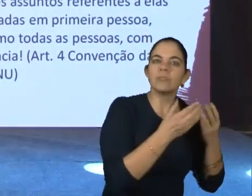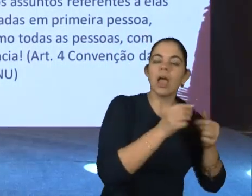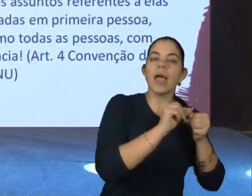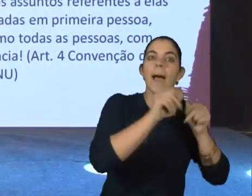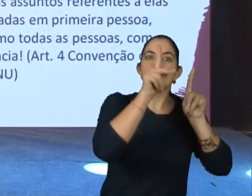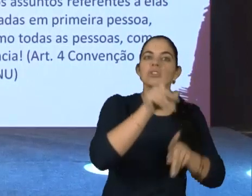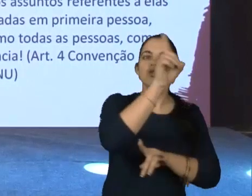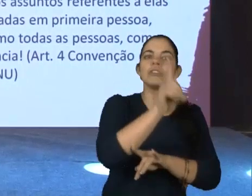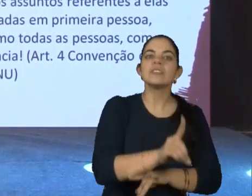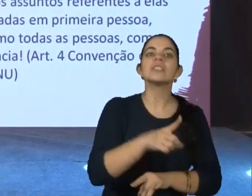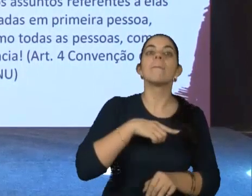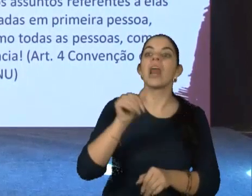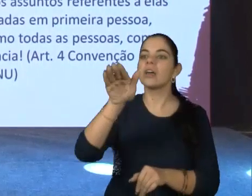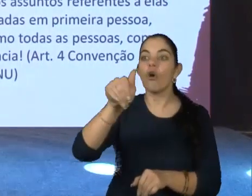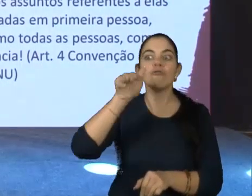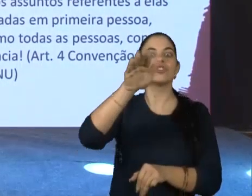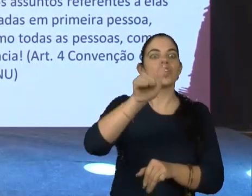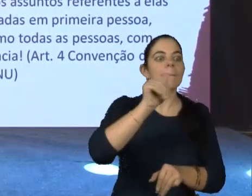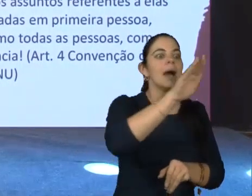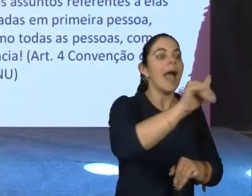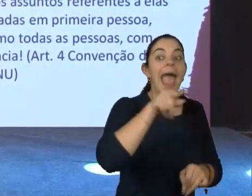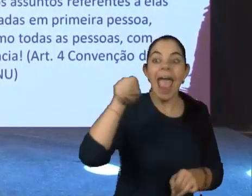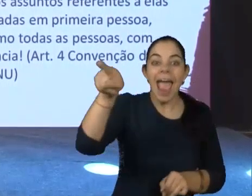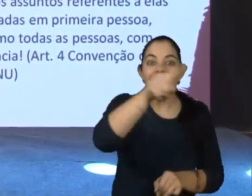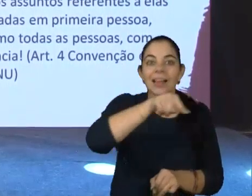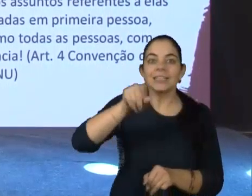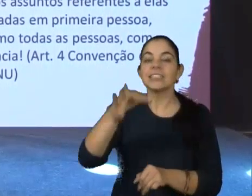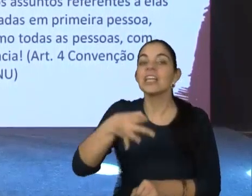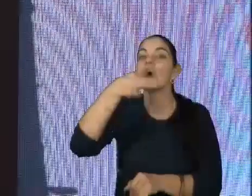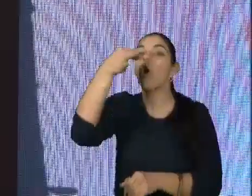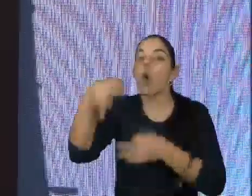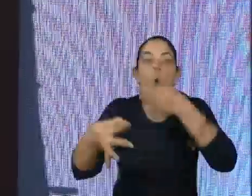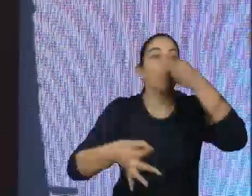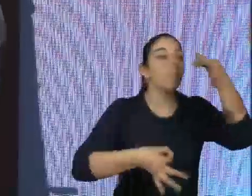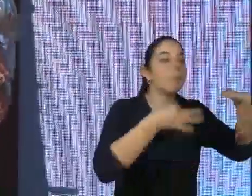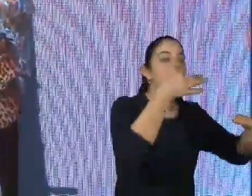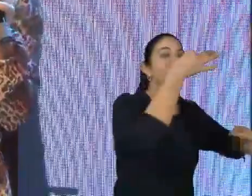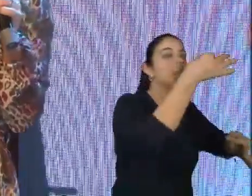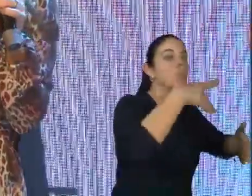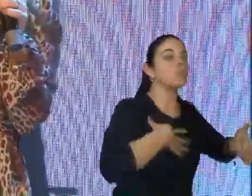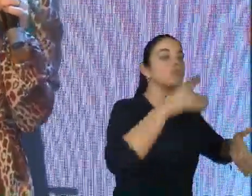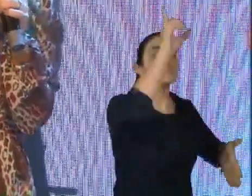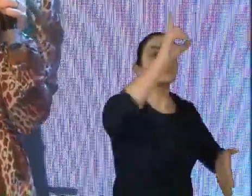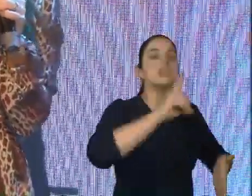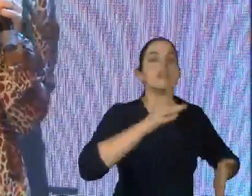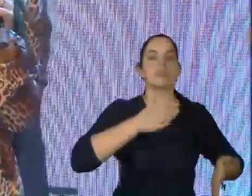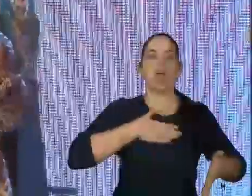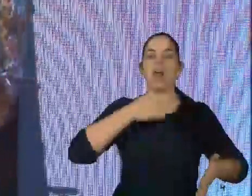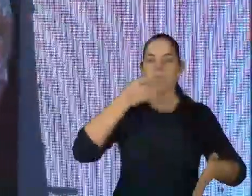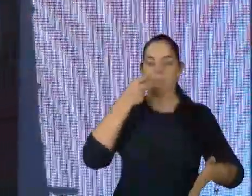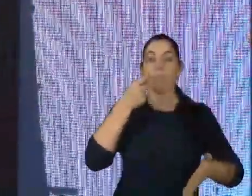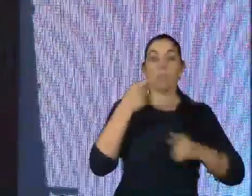deficiência devem ser chamadas para conversar e decidir sobre a própria vida, sobre os próprios direitos, sobre as leis que vão